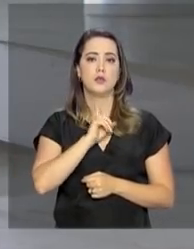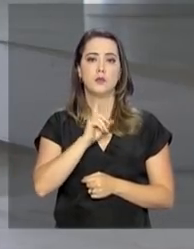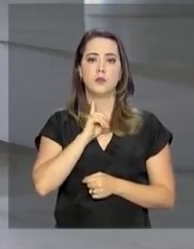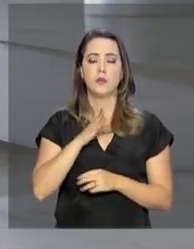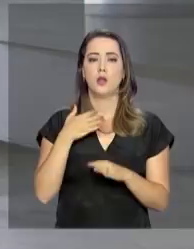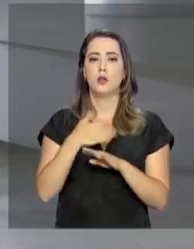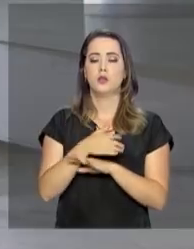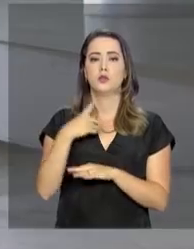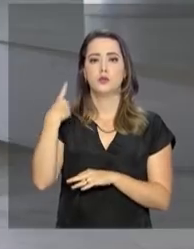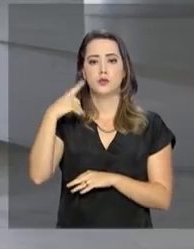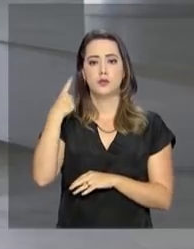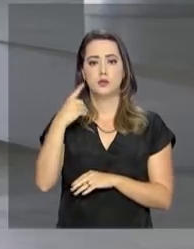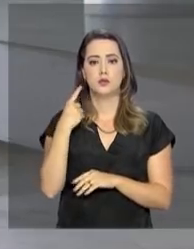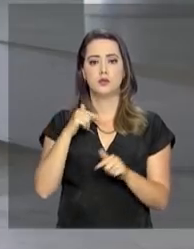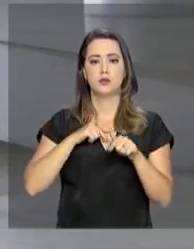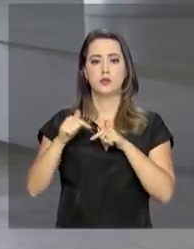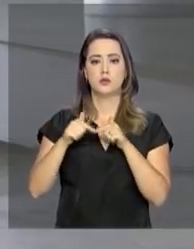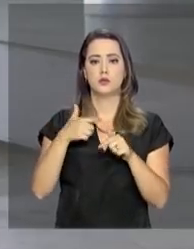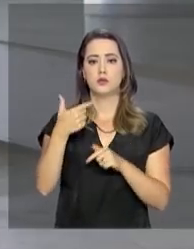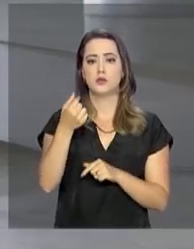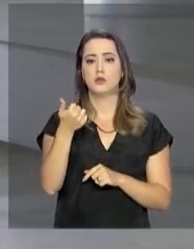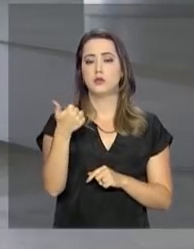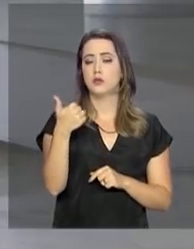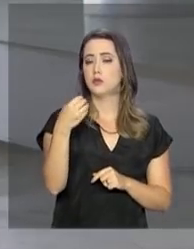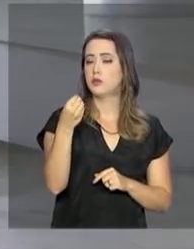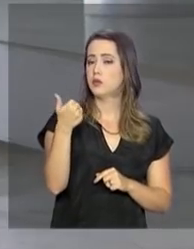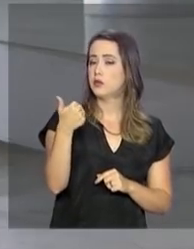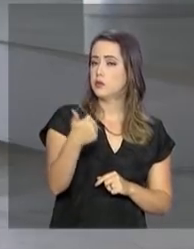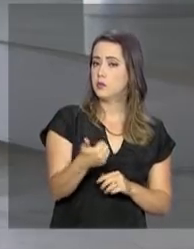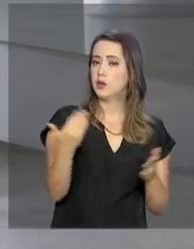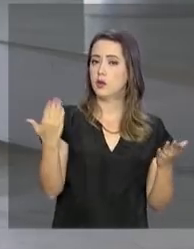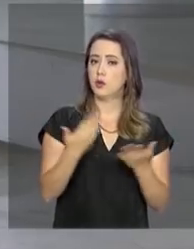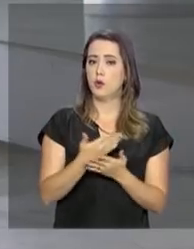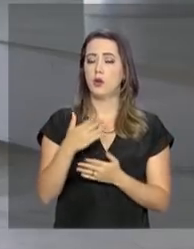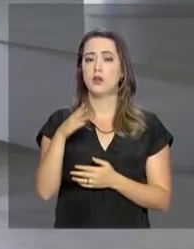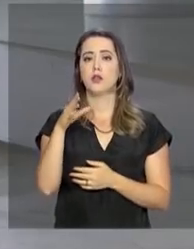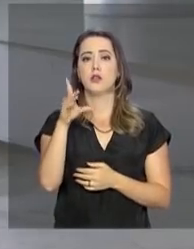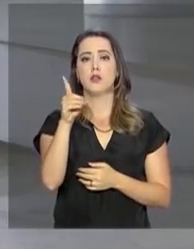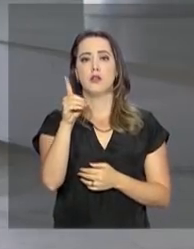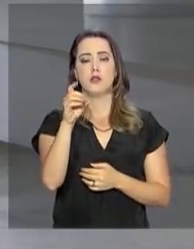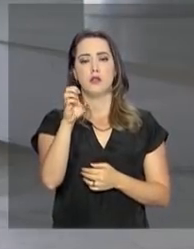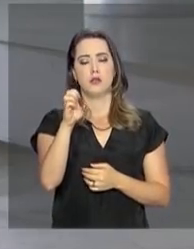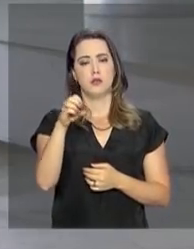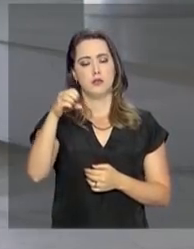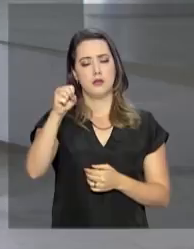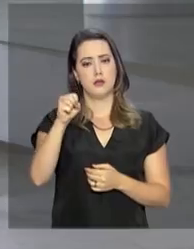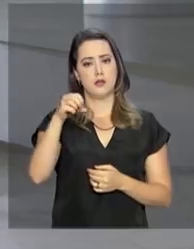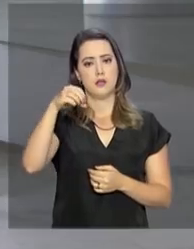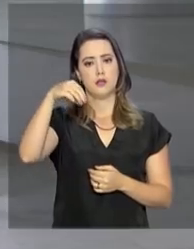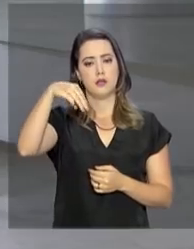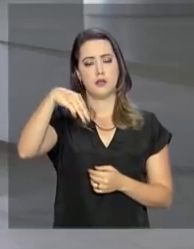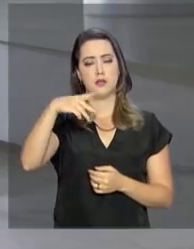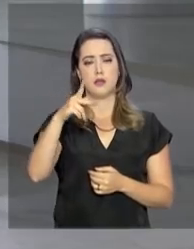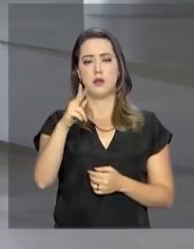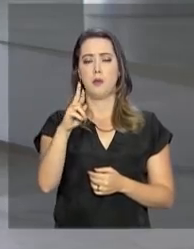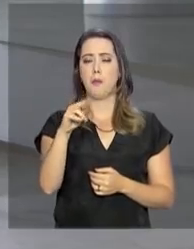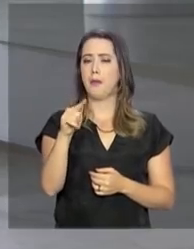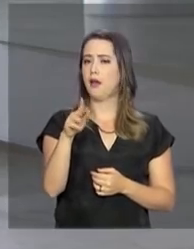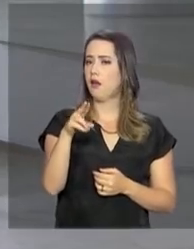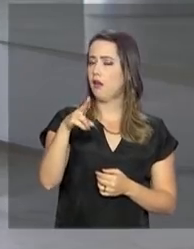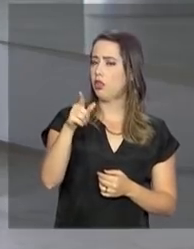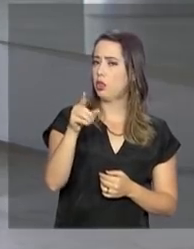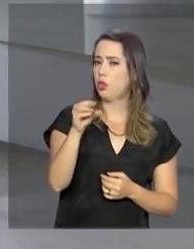magistratura trabalhista em 2001, é desembargador aposentado e ocupou o cargo de vice-presidente